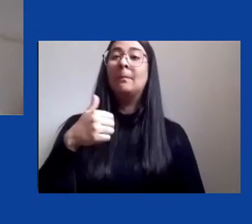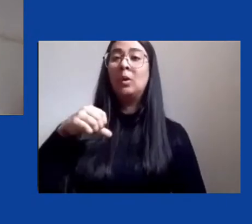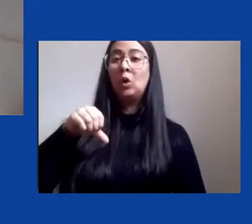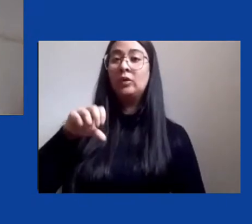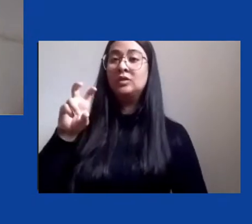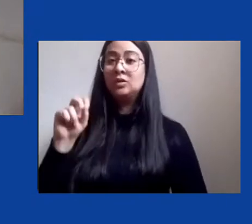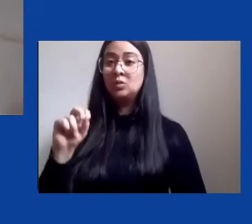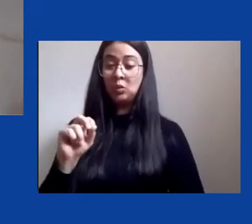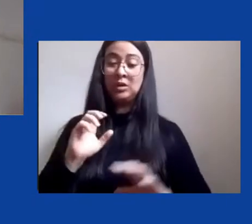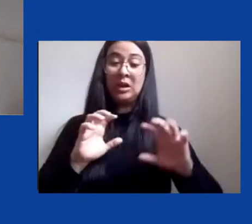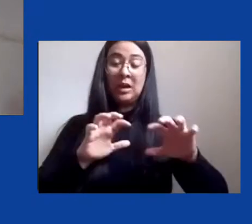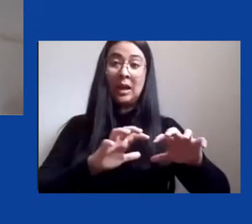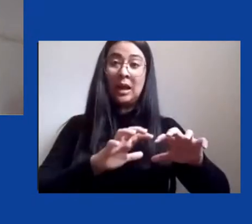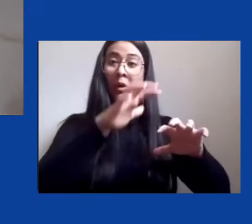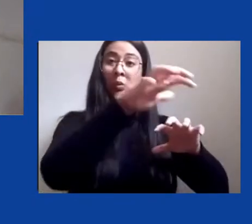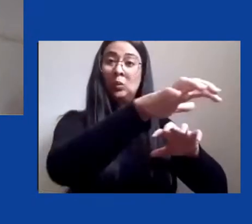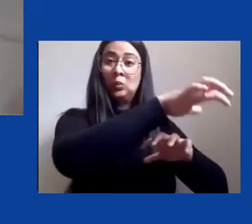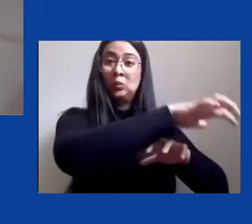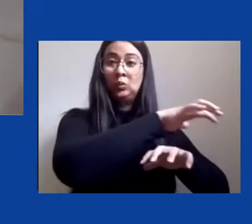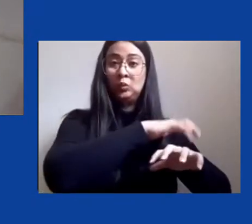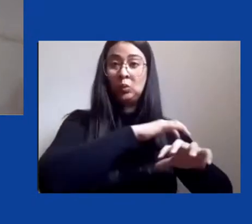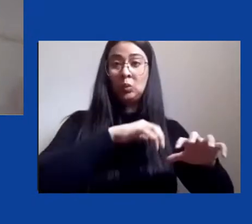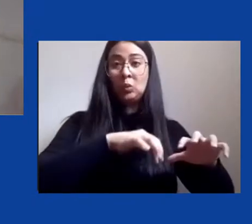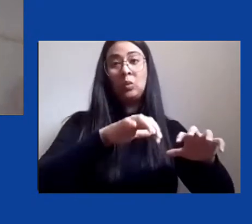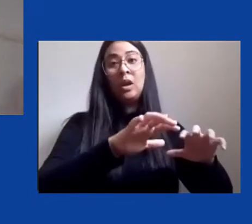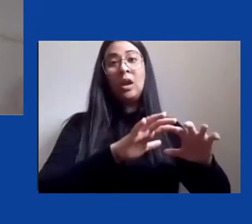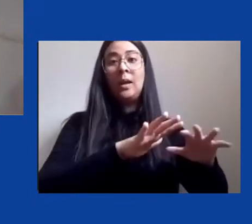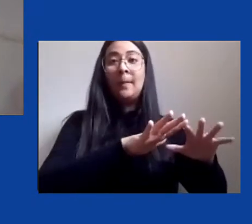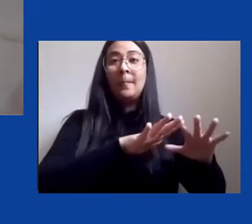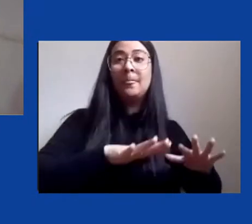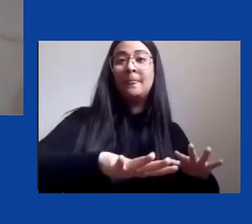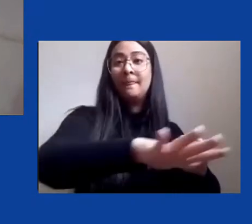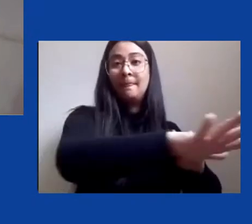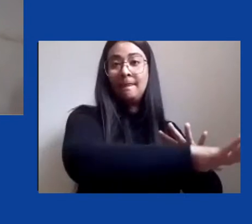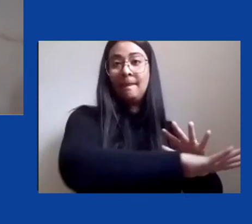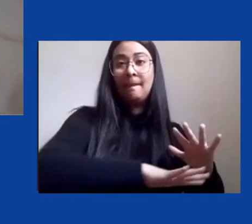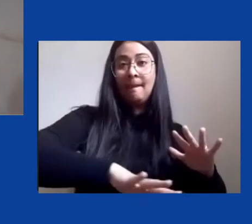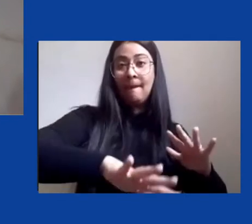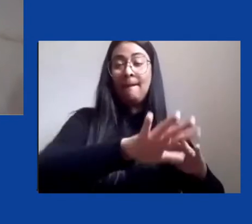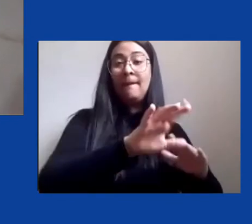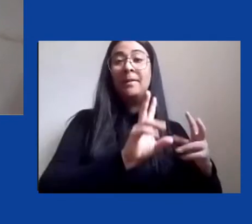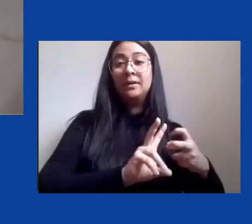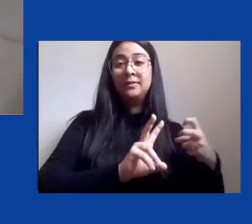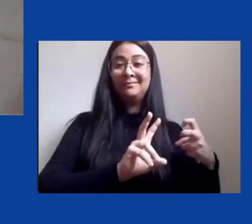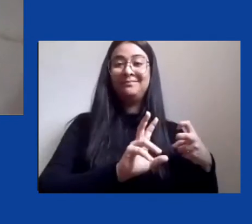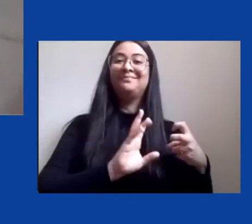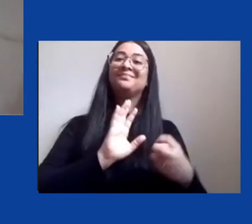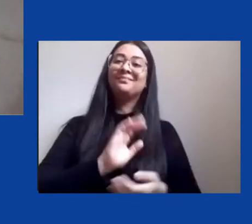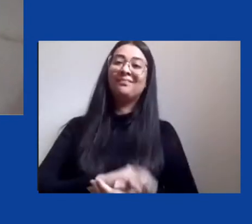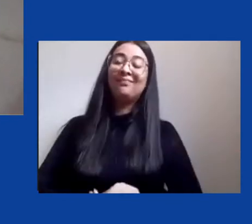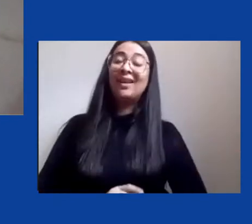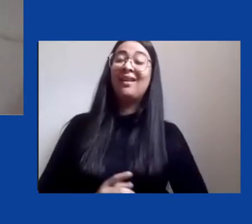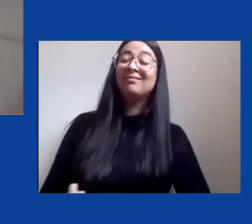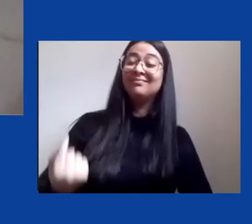aldeamentos. Então vejamos que lá em 1680 nós já tínhamos